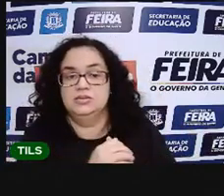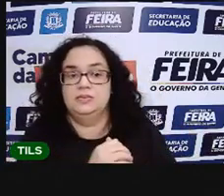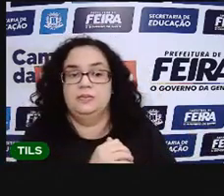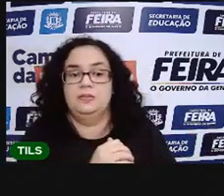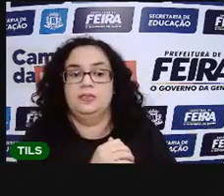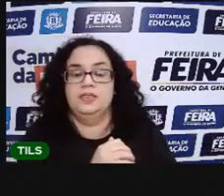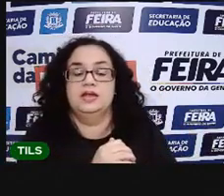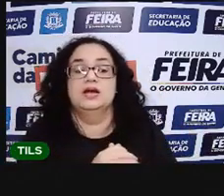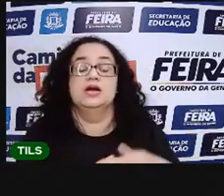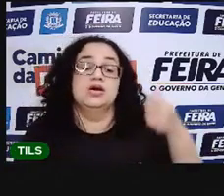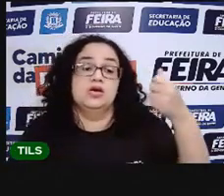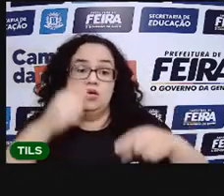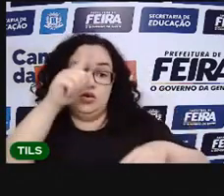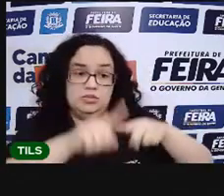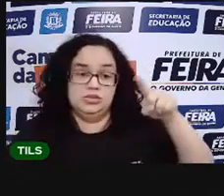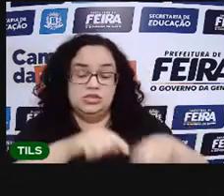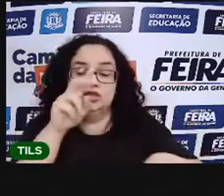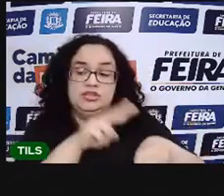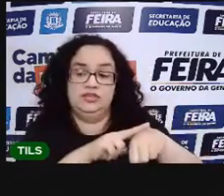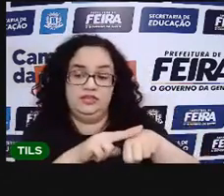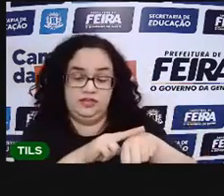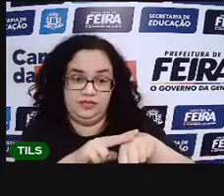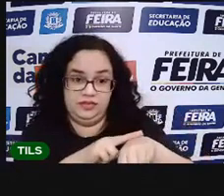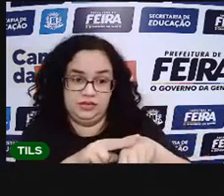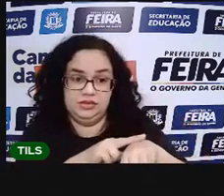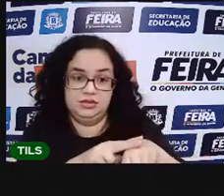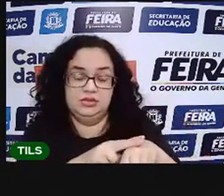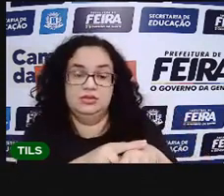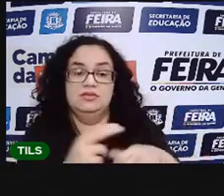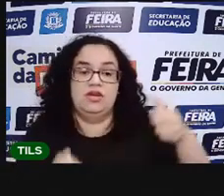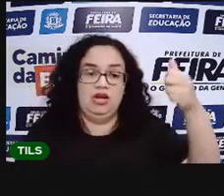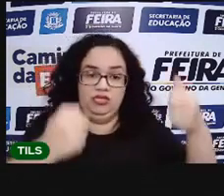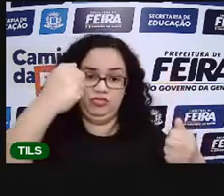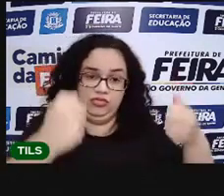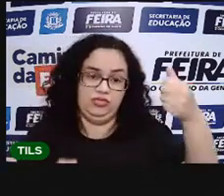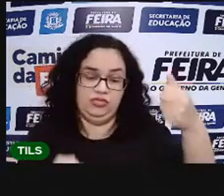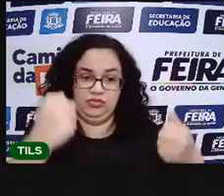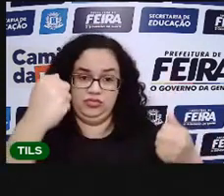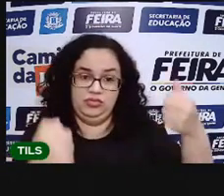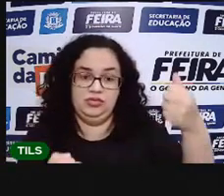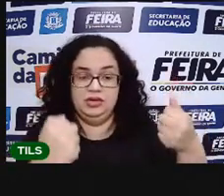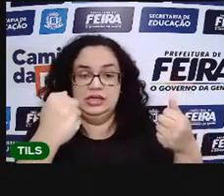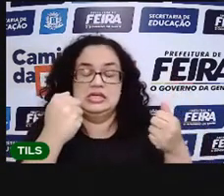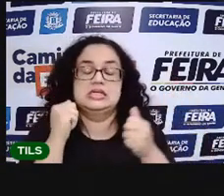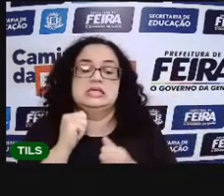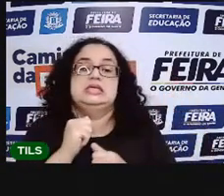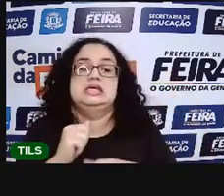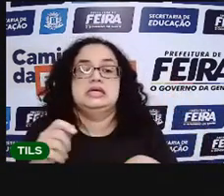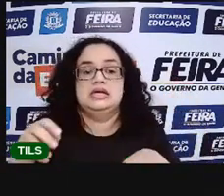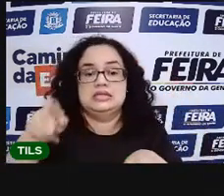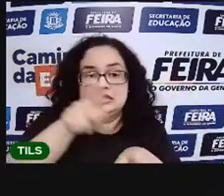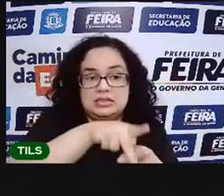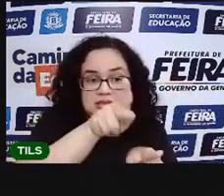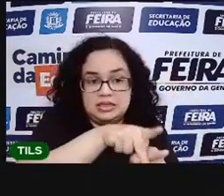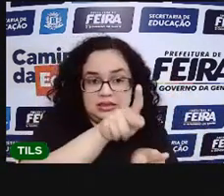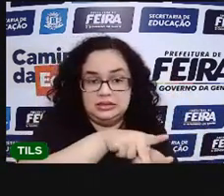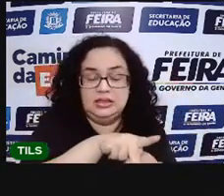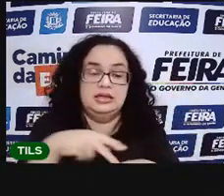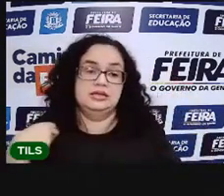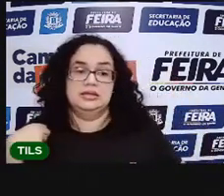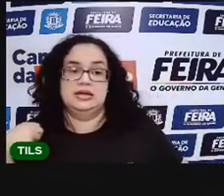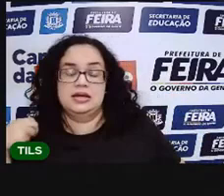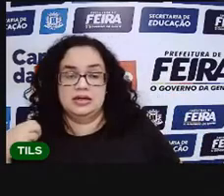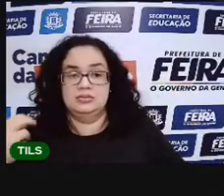Nos objetos verdes a gente pode colocar aquele carrinho, a sandália e a camisa